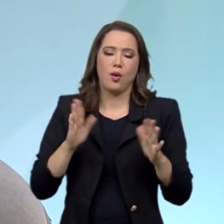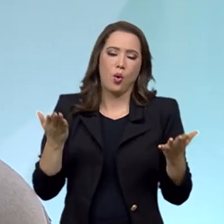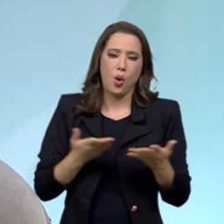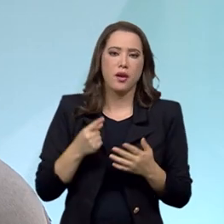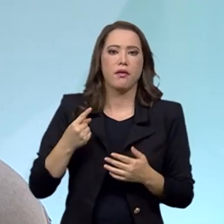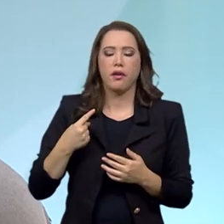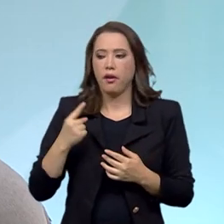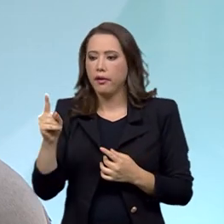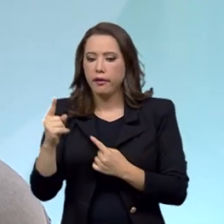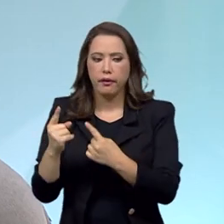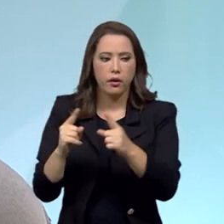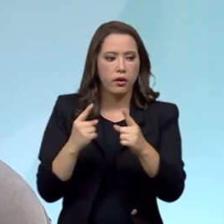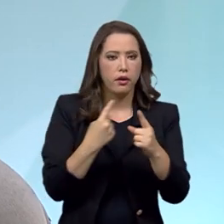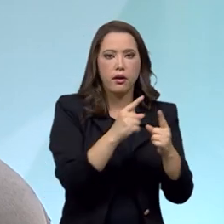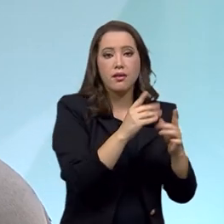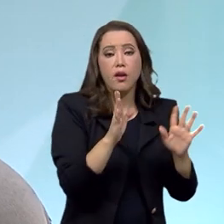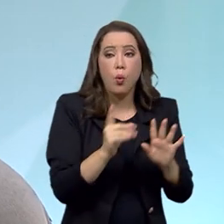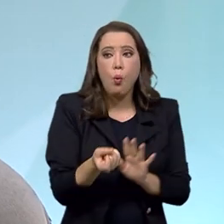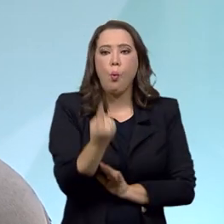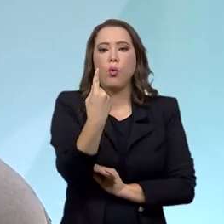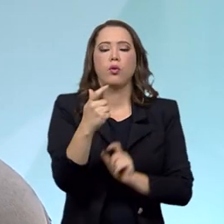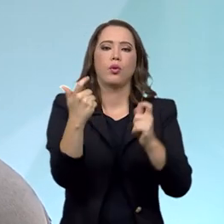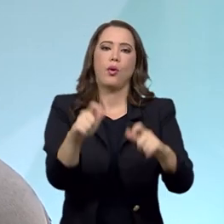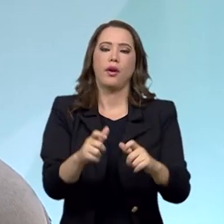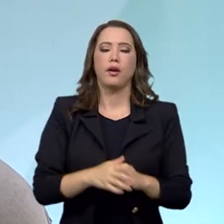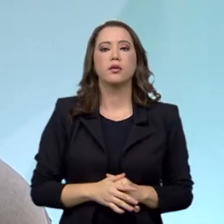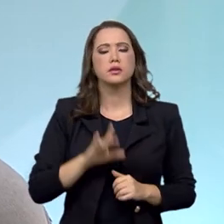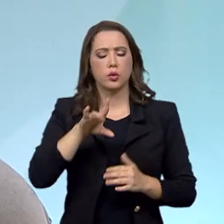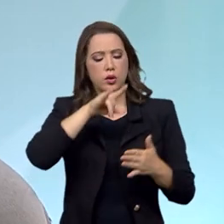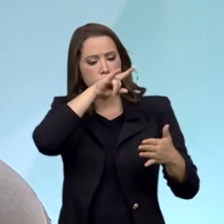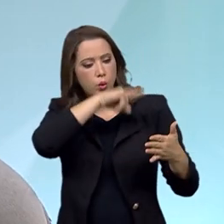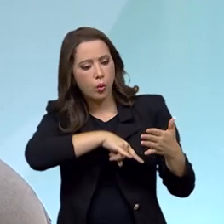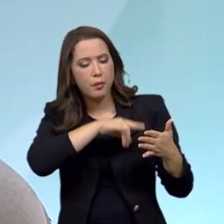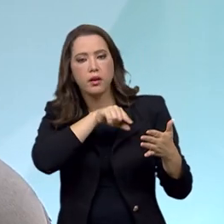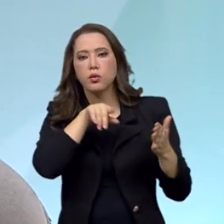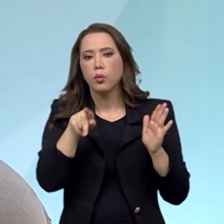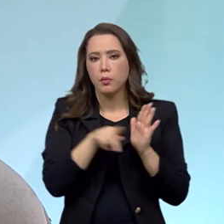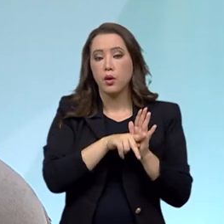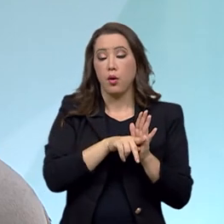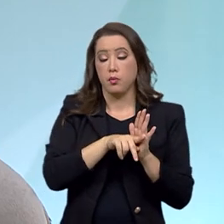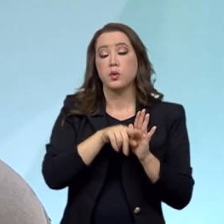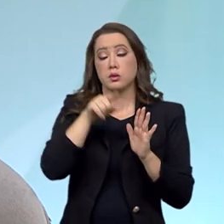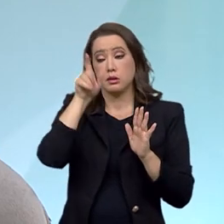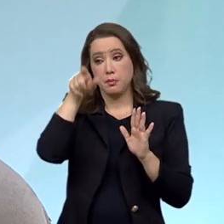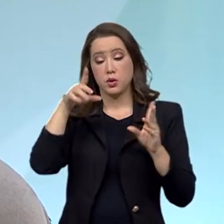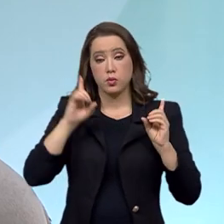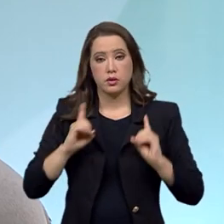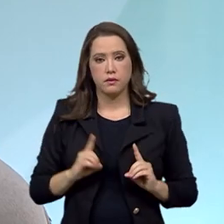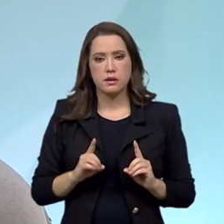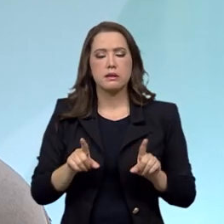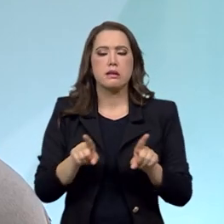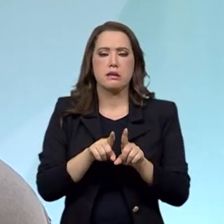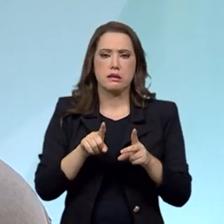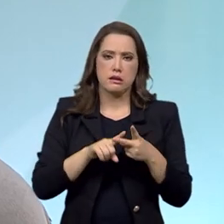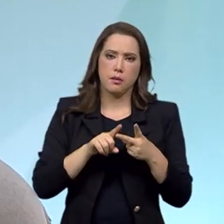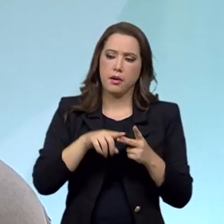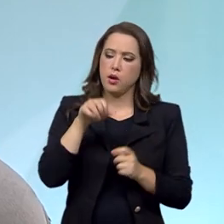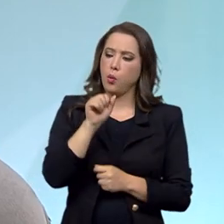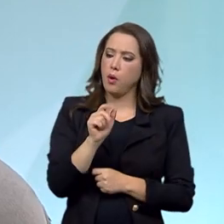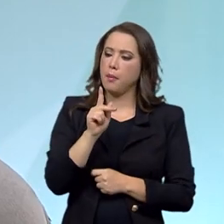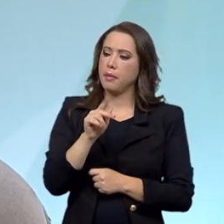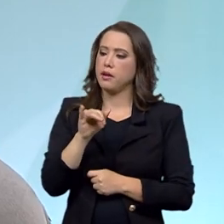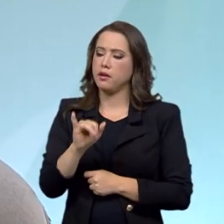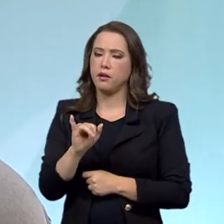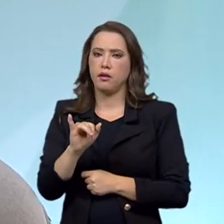lançado no último dia 21, tanto o certificado da pessoa com deficiência, quanto a API. A API é como se fosse uma chave de acesso.